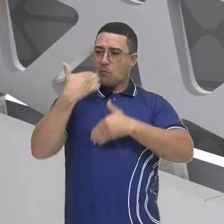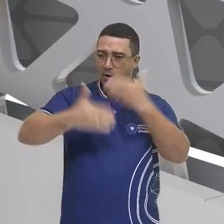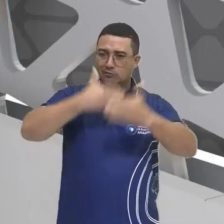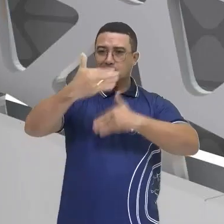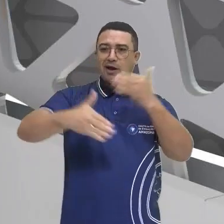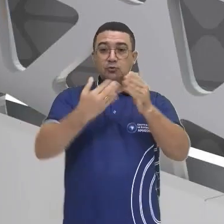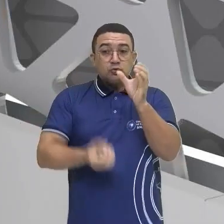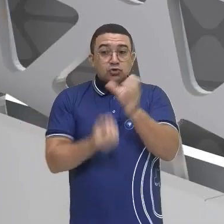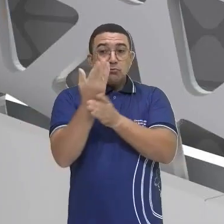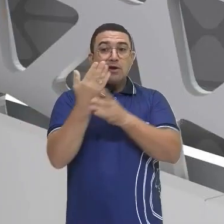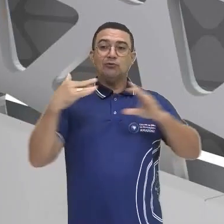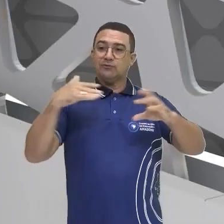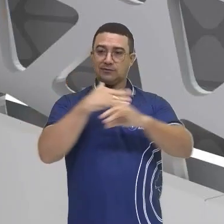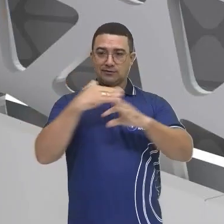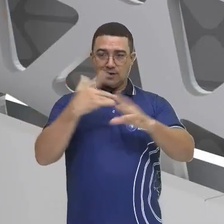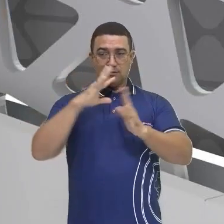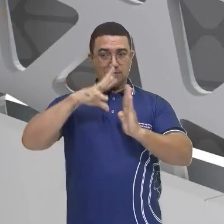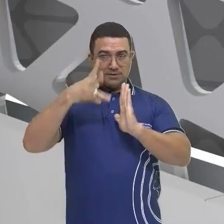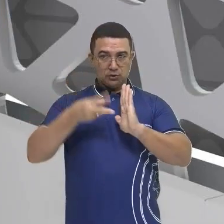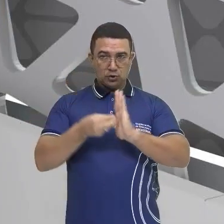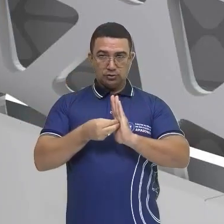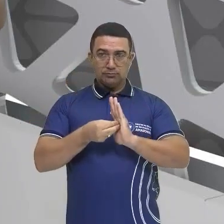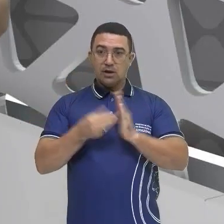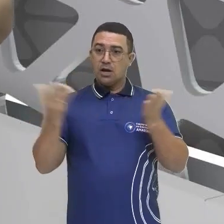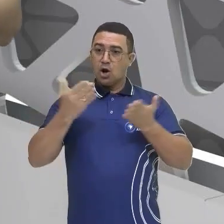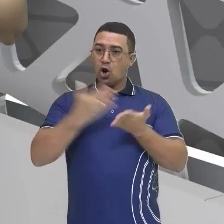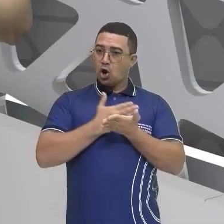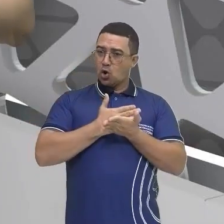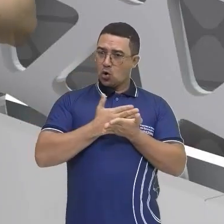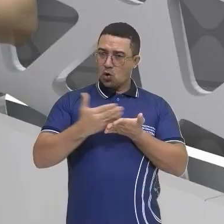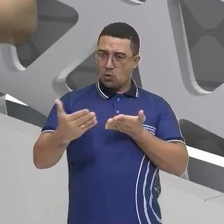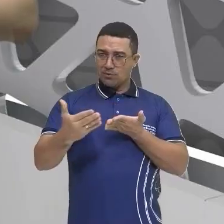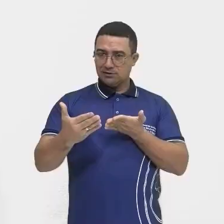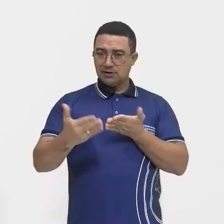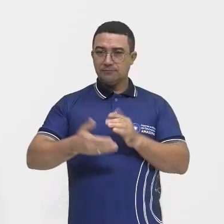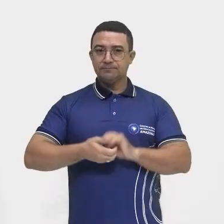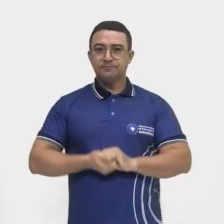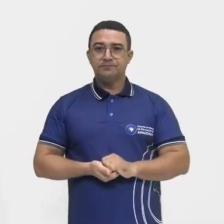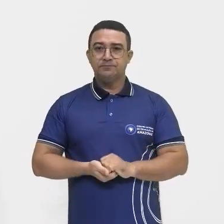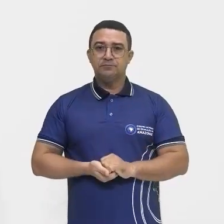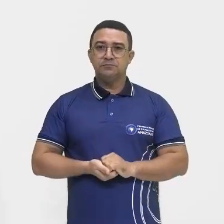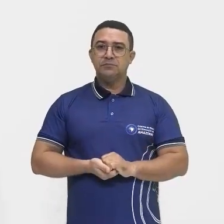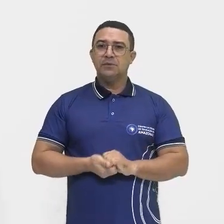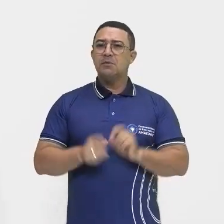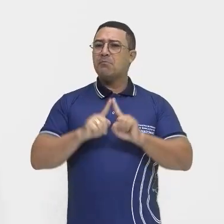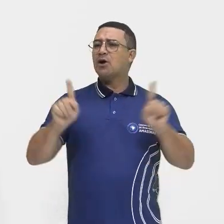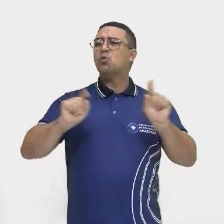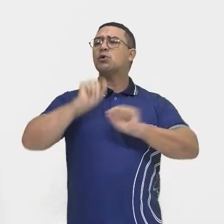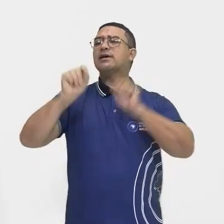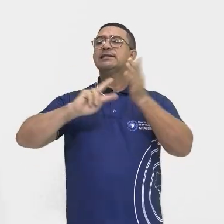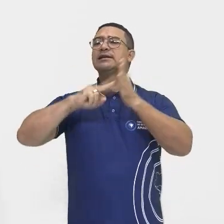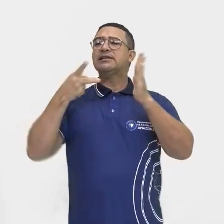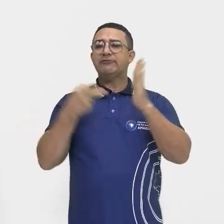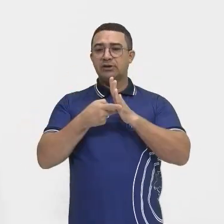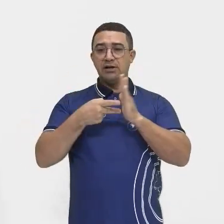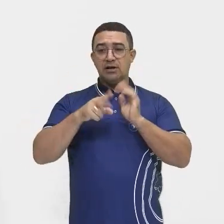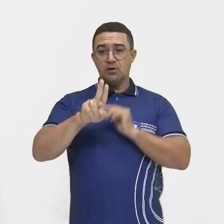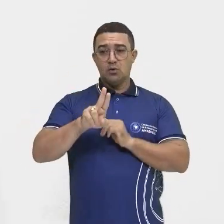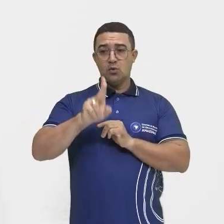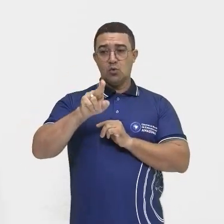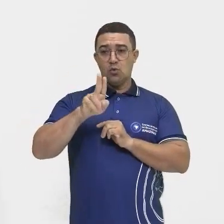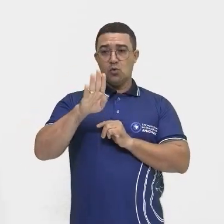Então vamos iniciar colocando esse questionamento para vocês. Mas o que é urbanização?